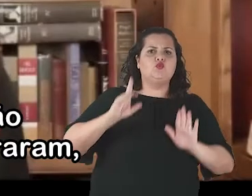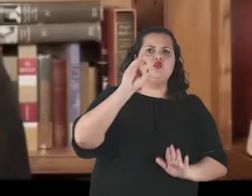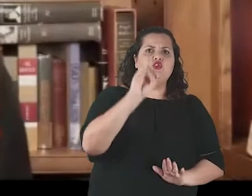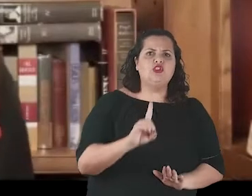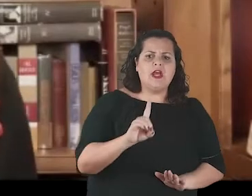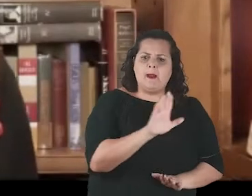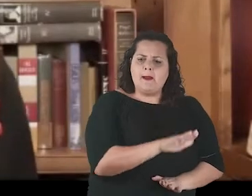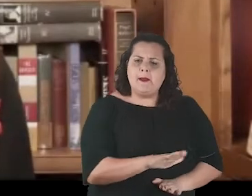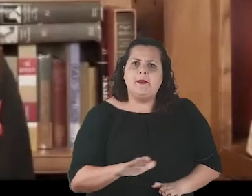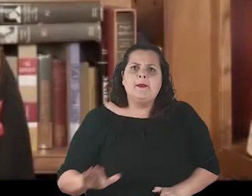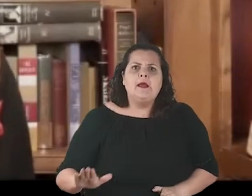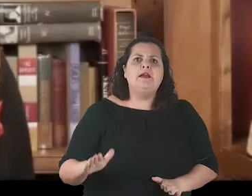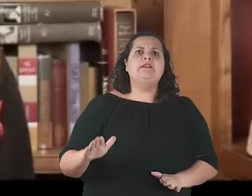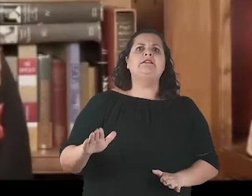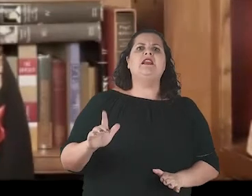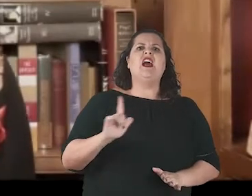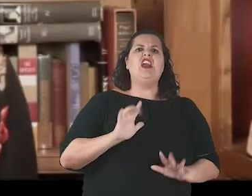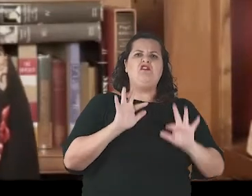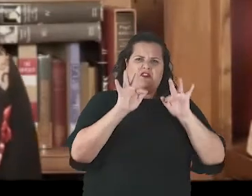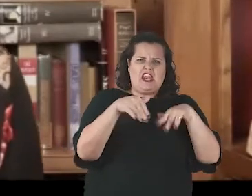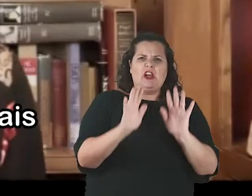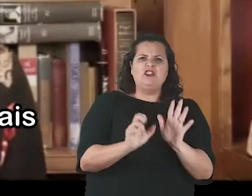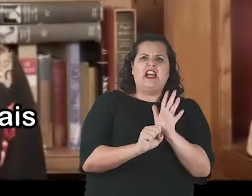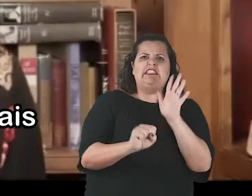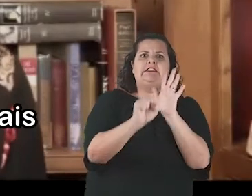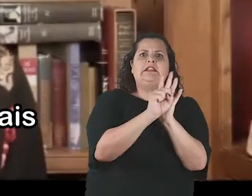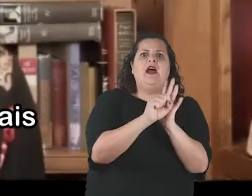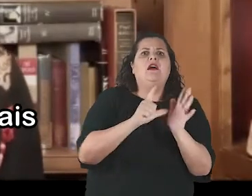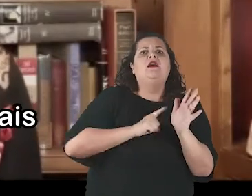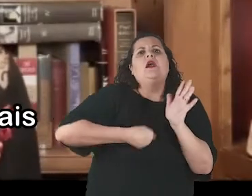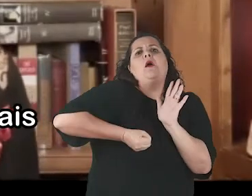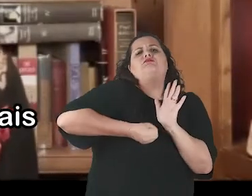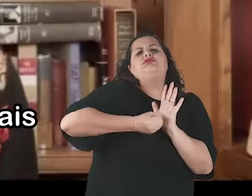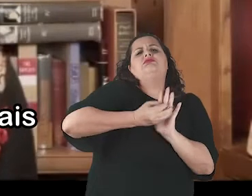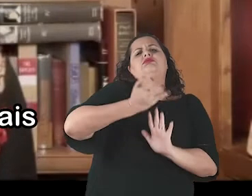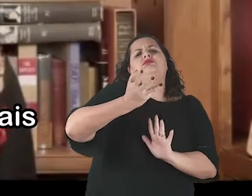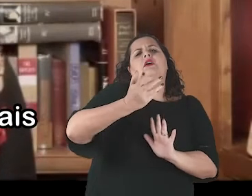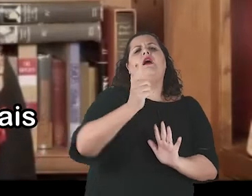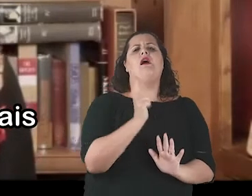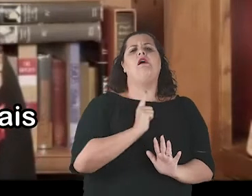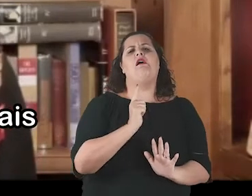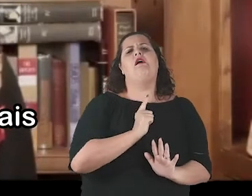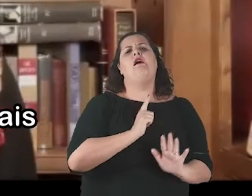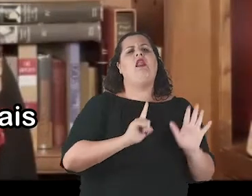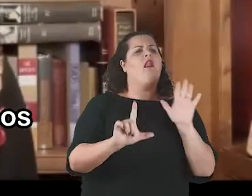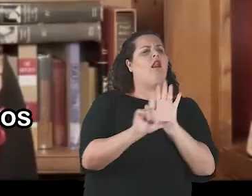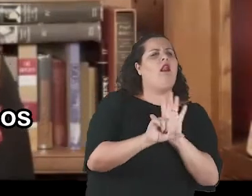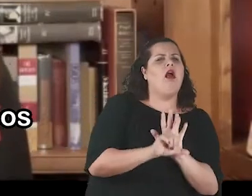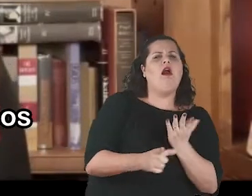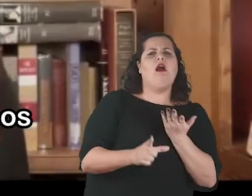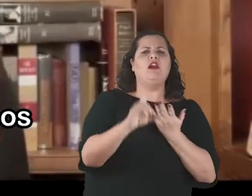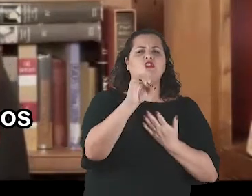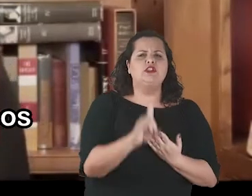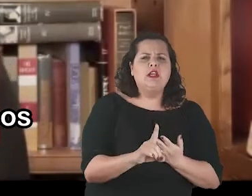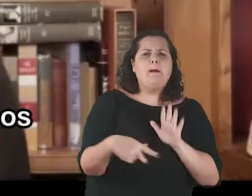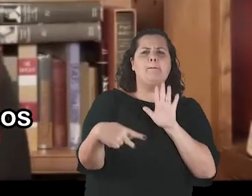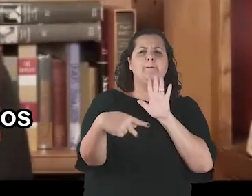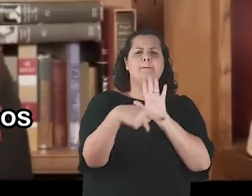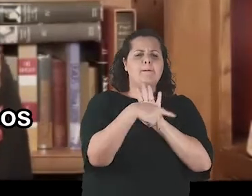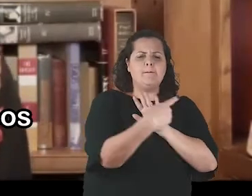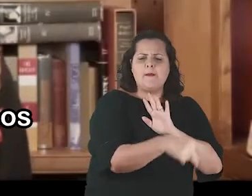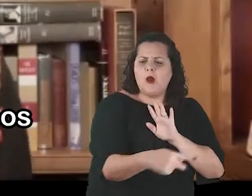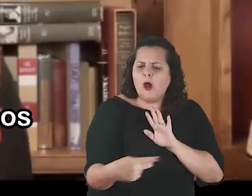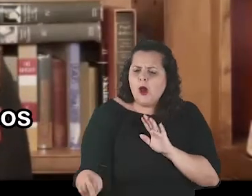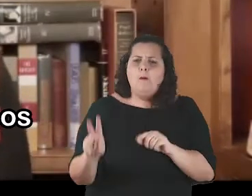esforços em relação aos direitos das crianças se alastraram. E, ao final do século, dúzias de constituições